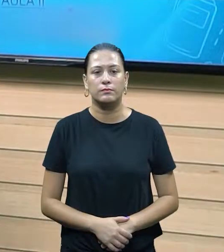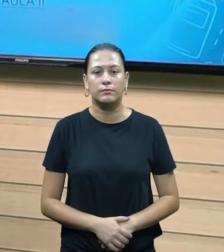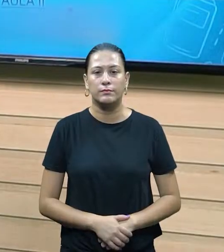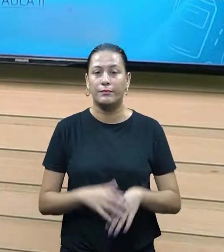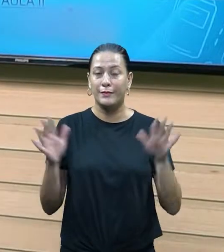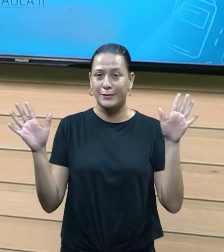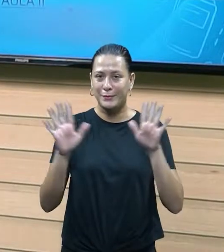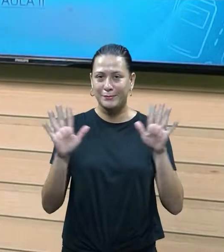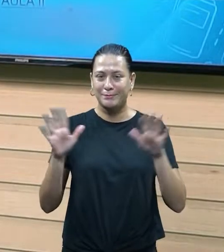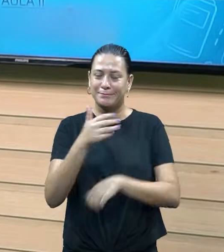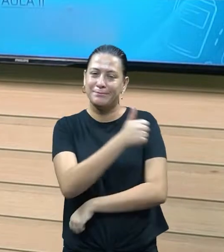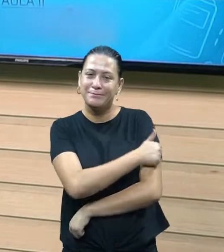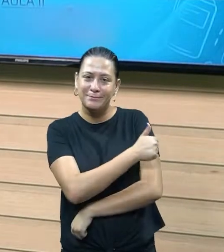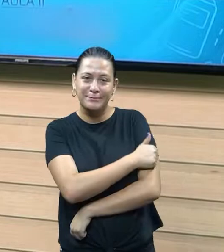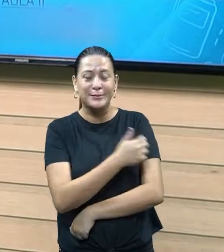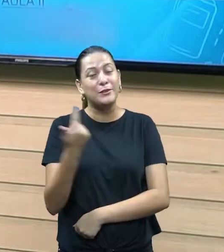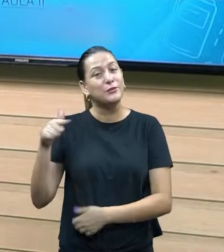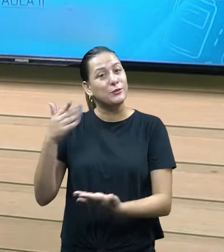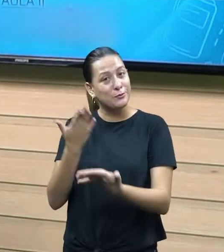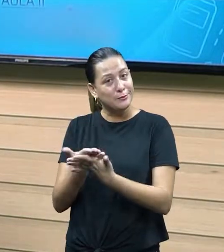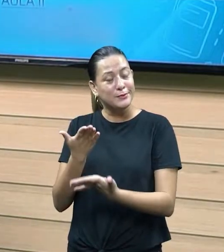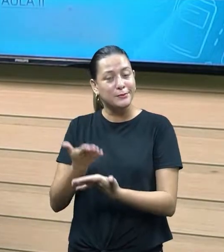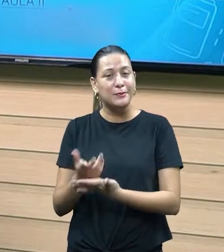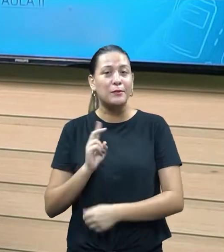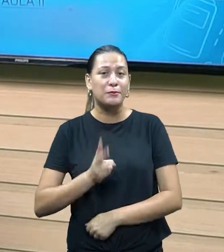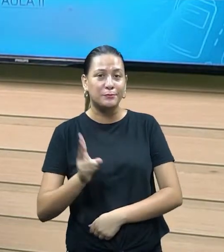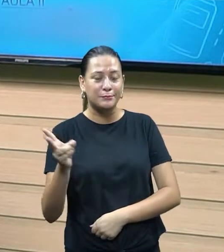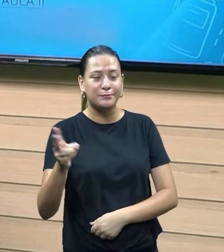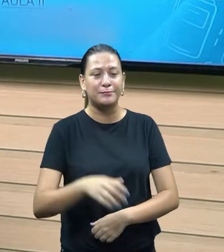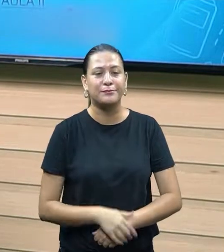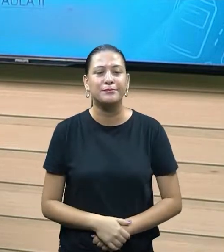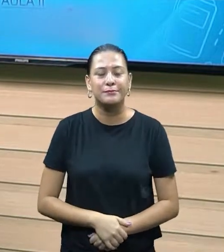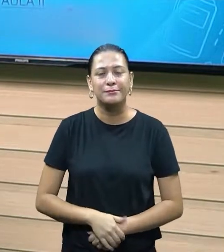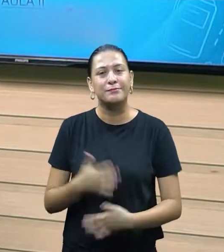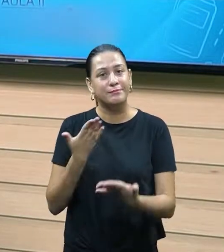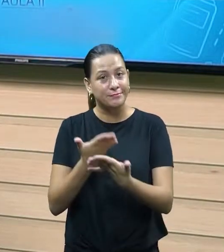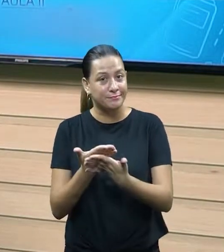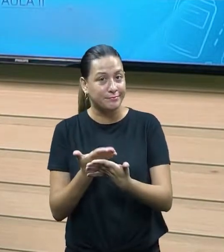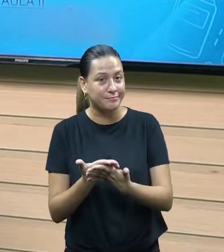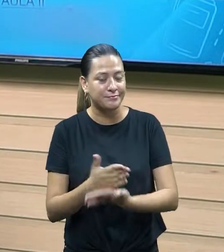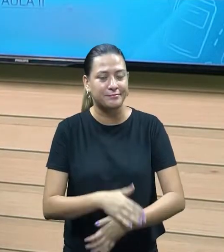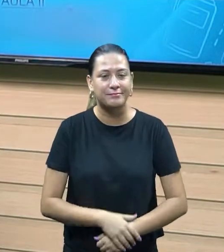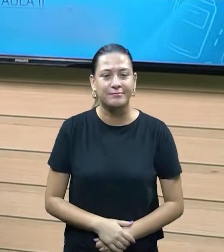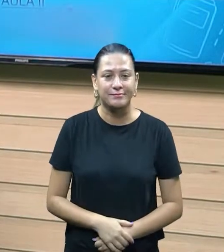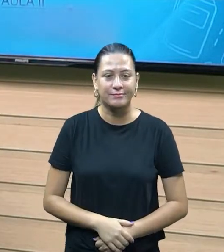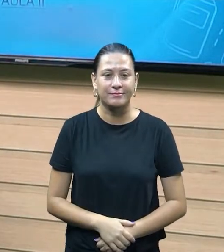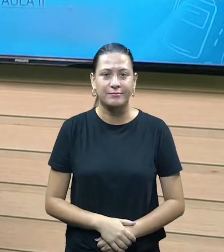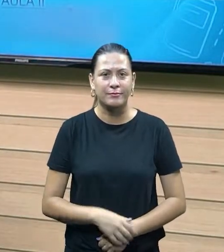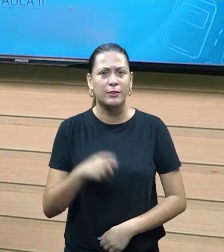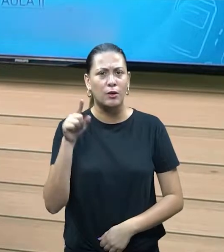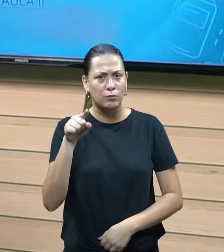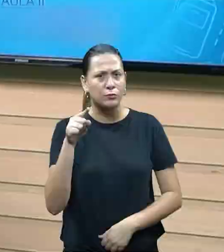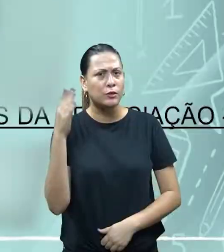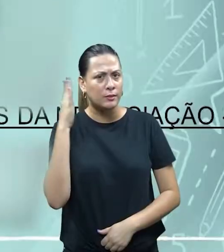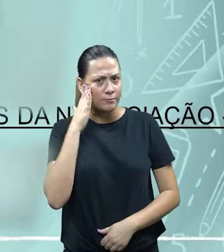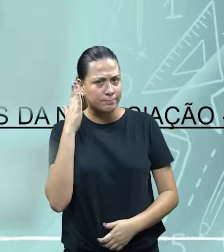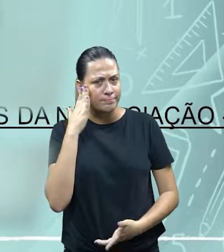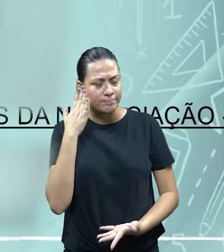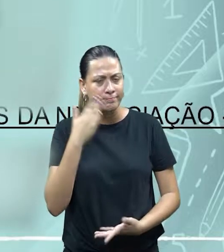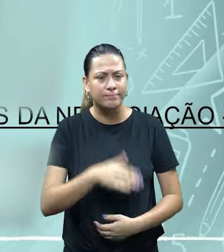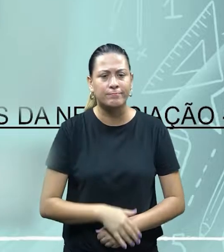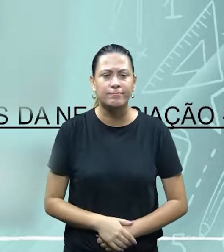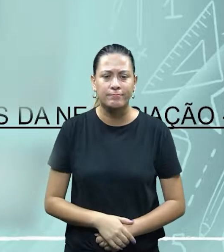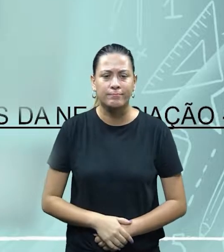Olá, caros alunos, novamente estamos aqui para dar continuidade à nossa aula, né, e como vocês estão e já têm conhecimento, nós estamos